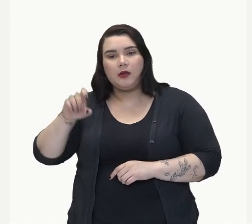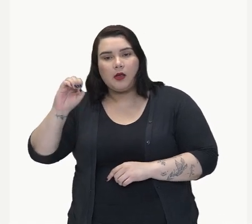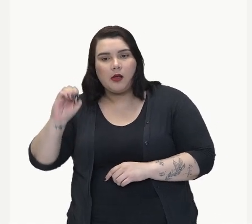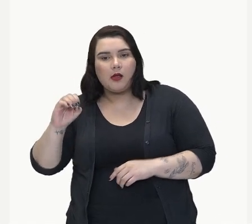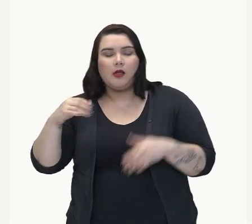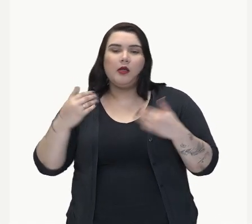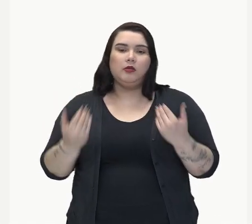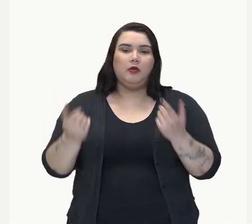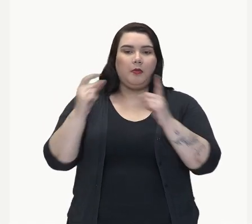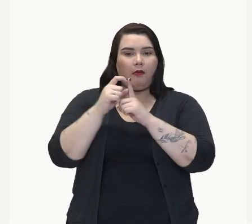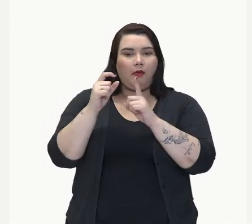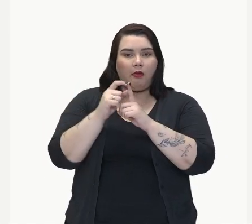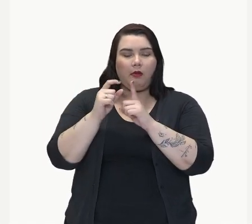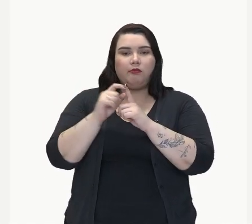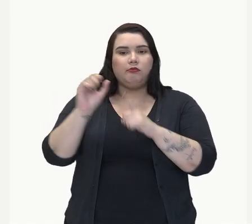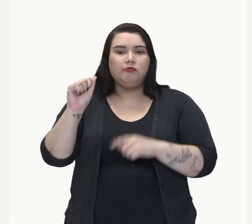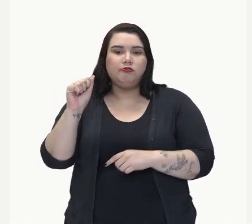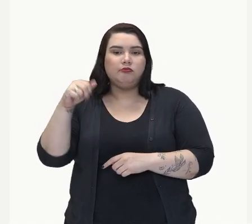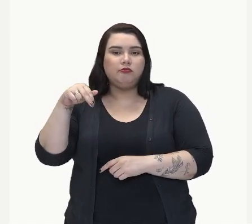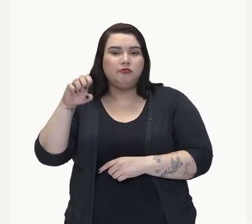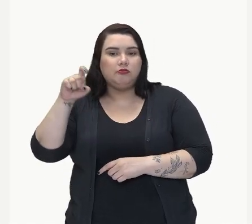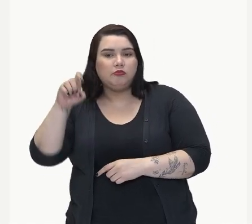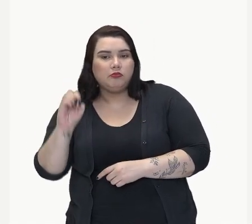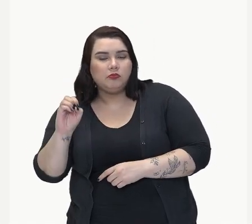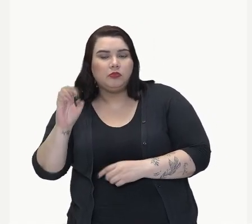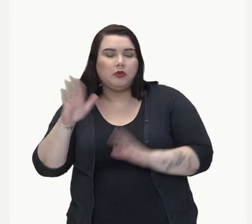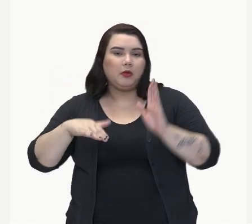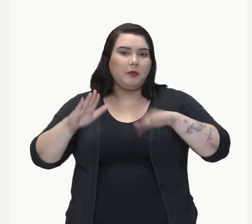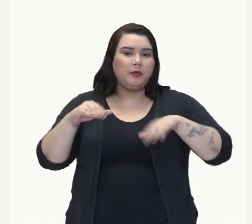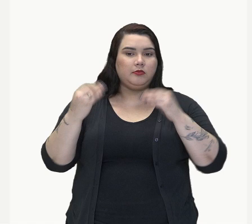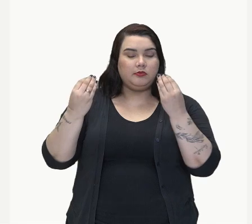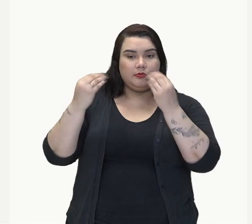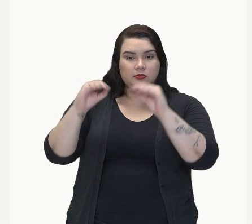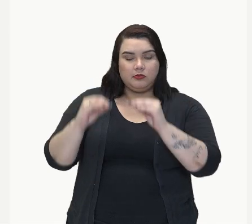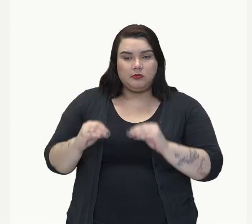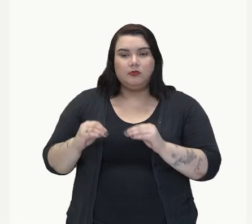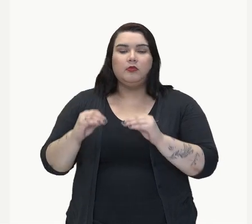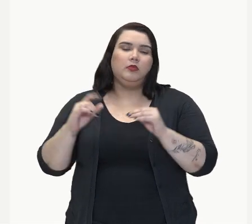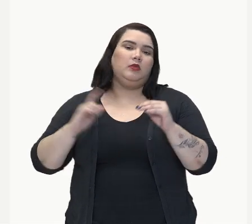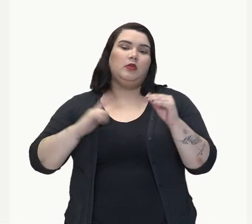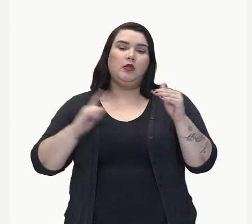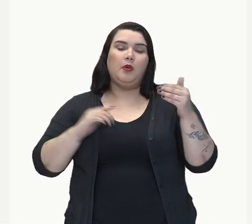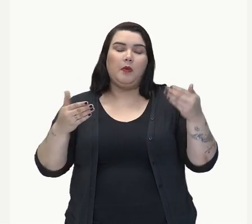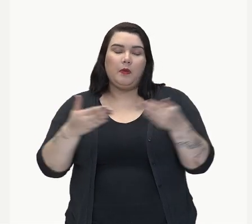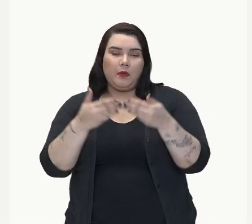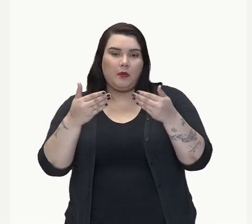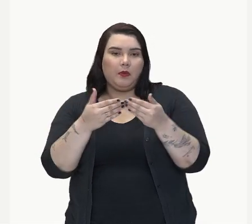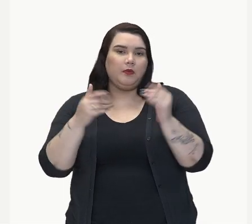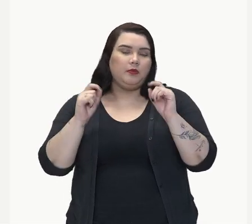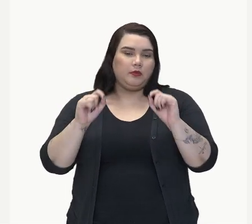em anexo, dependendo do que você colocar. Mas vai concordar com